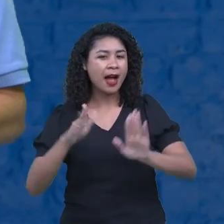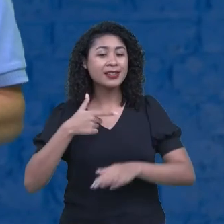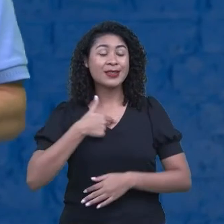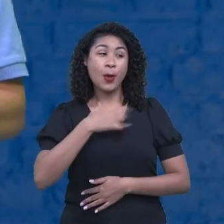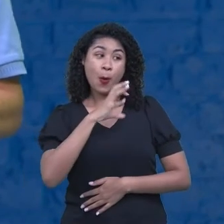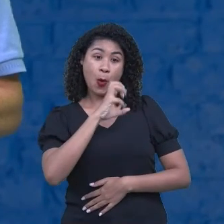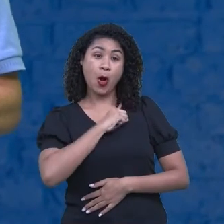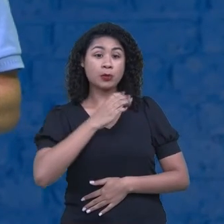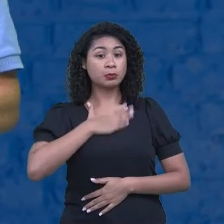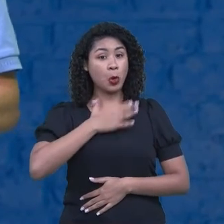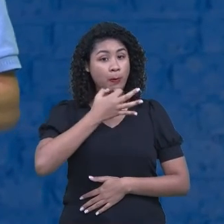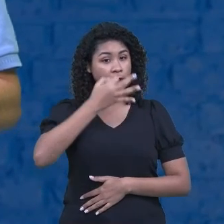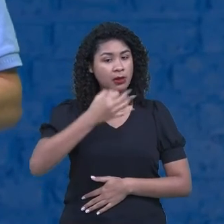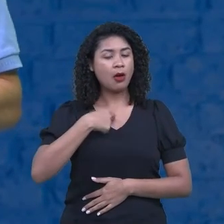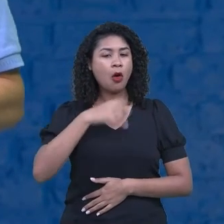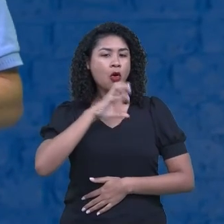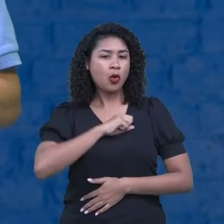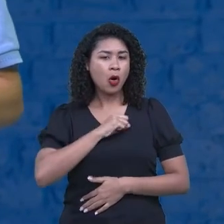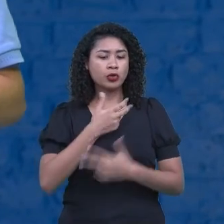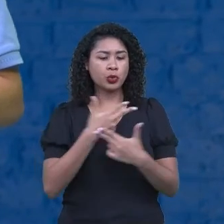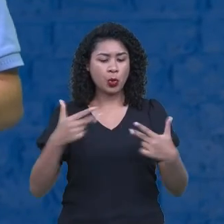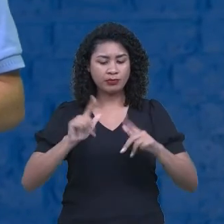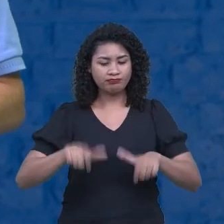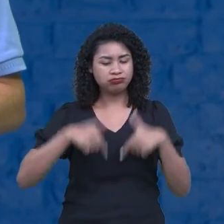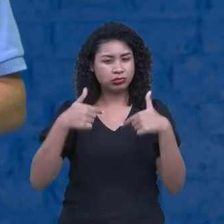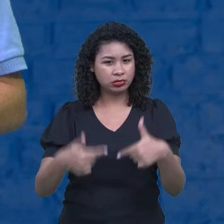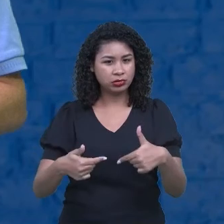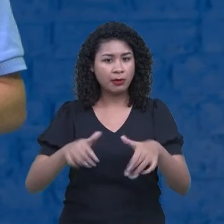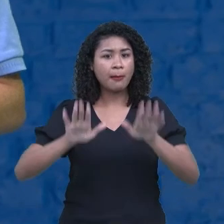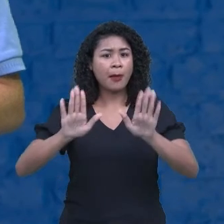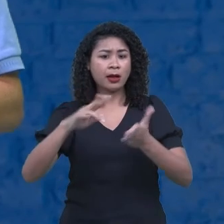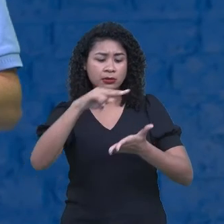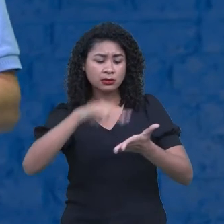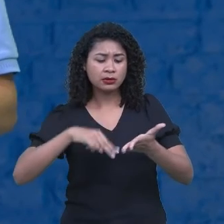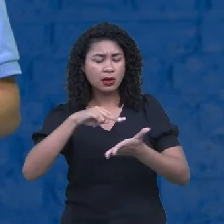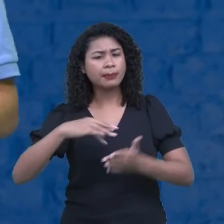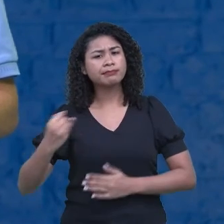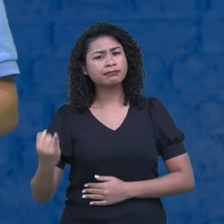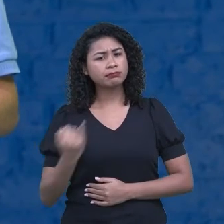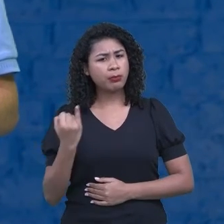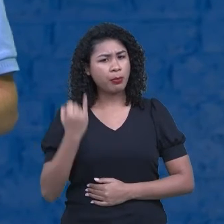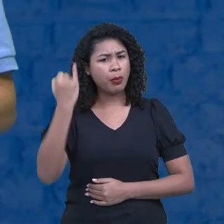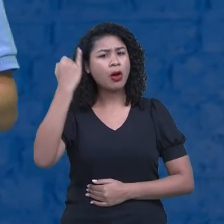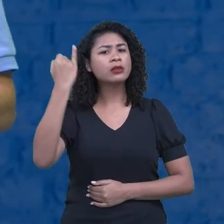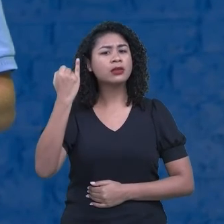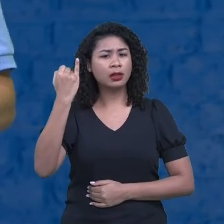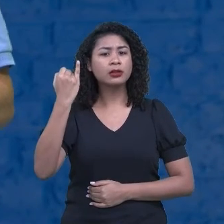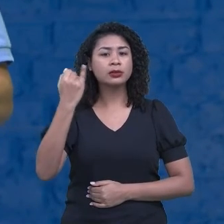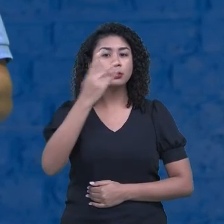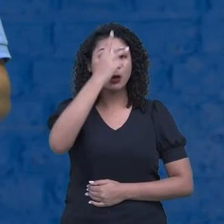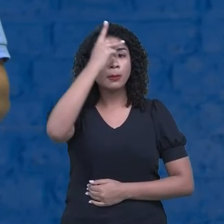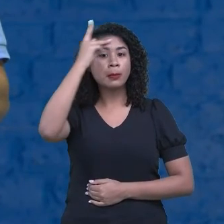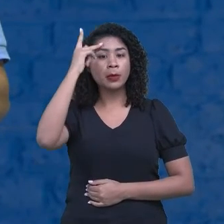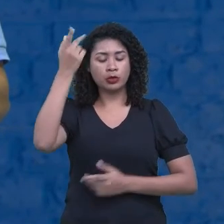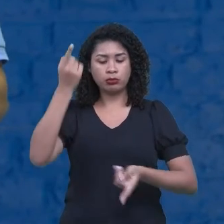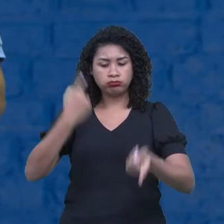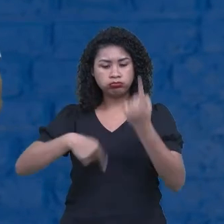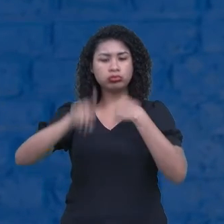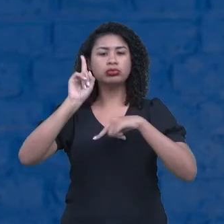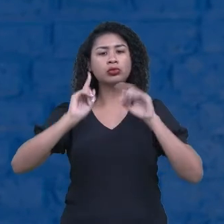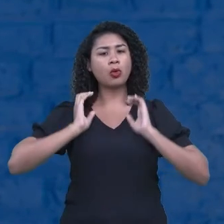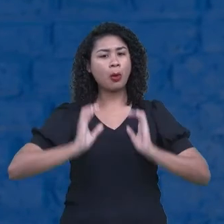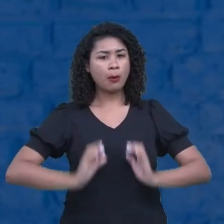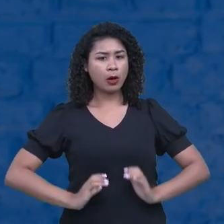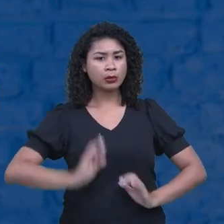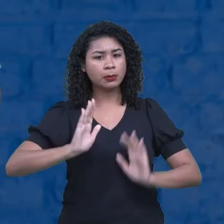de coisas práticas. Mas a leitura, ela é necessária para a formação. Ela é necessária para eu conhecer